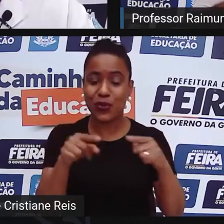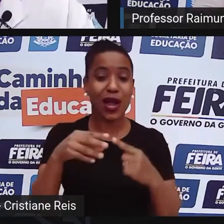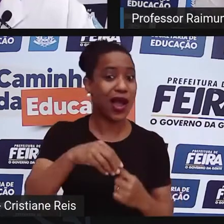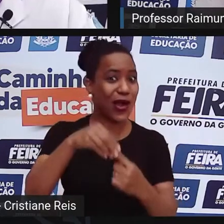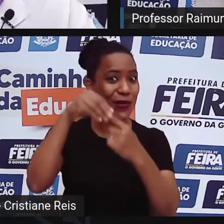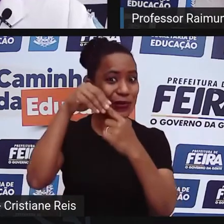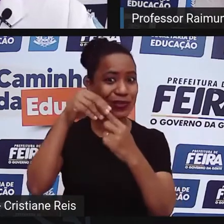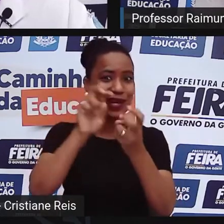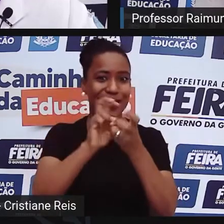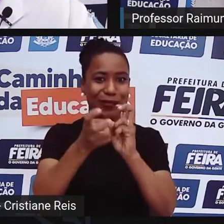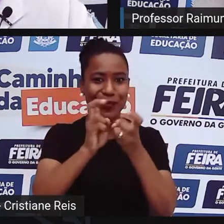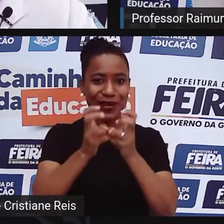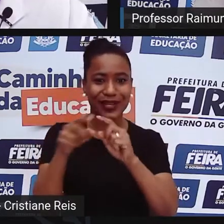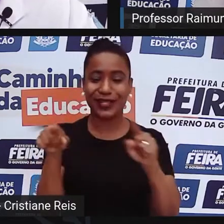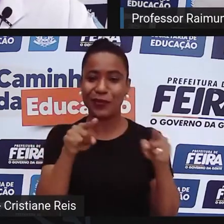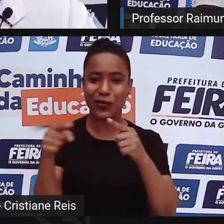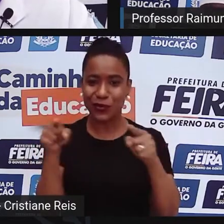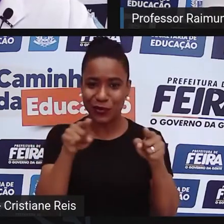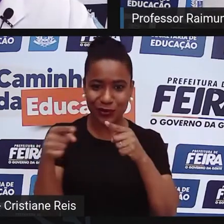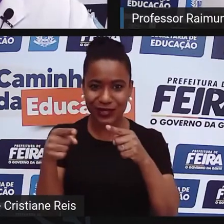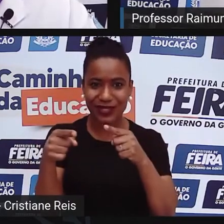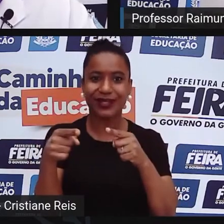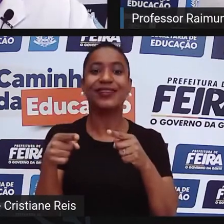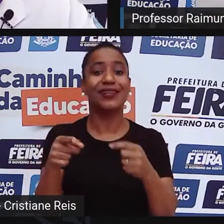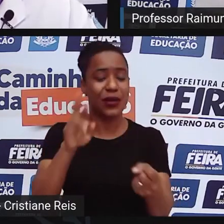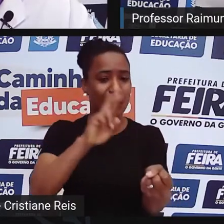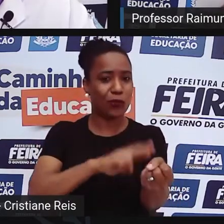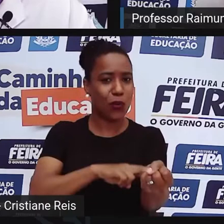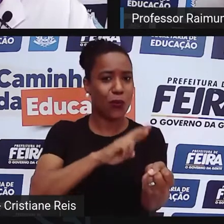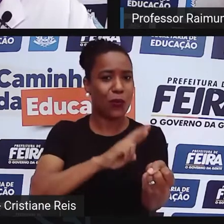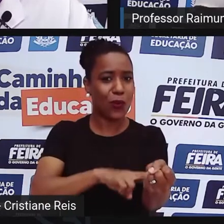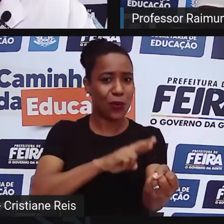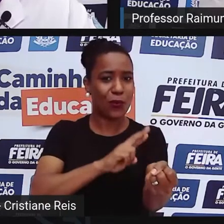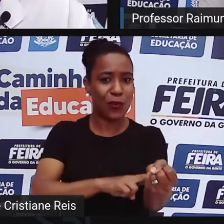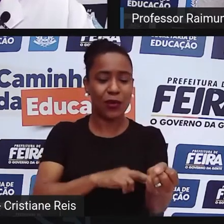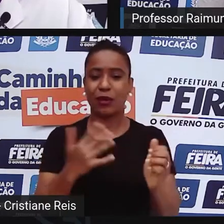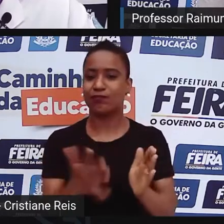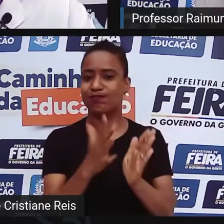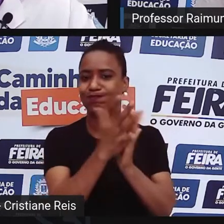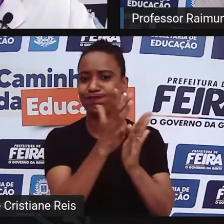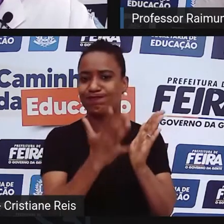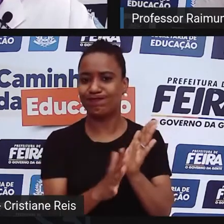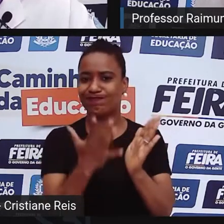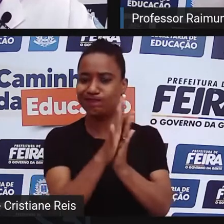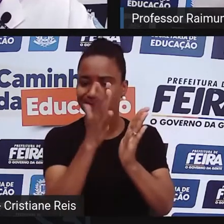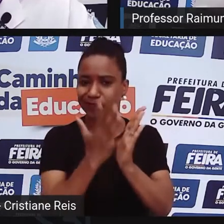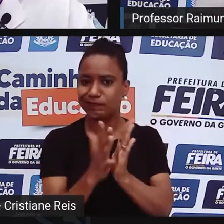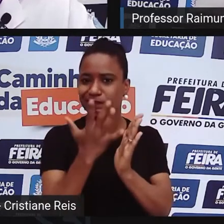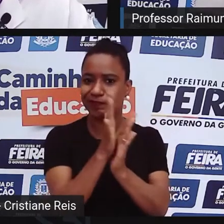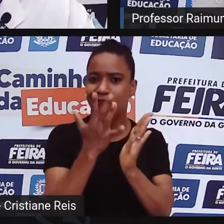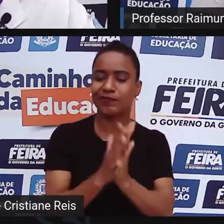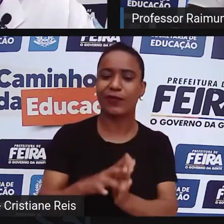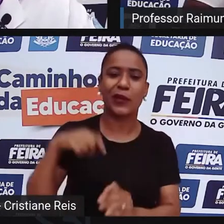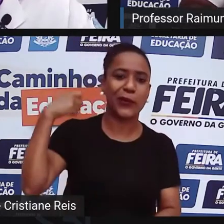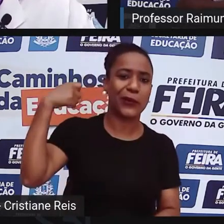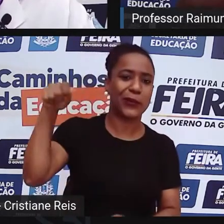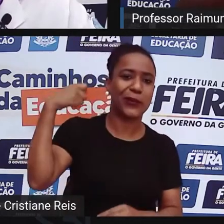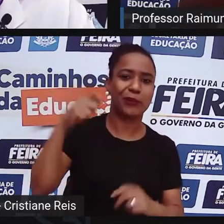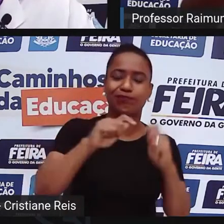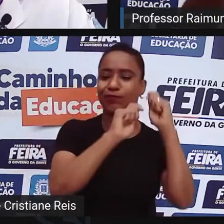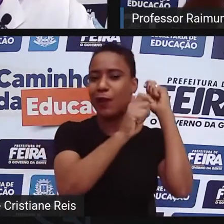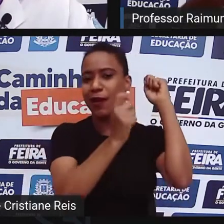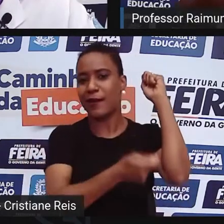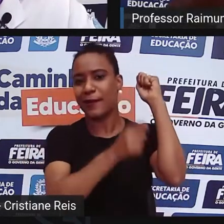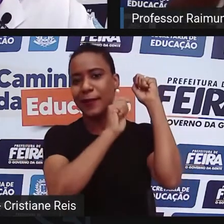através de um som é a capoeira, que sem o birimbau, sem o pandeiro, não tem capoeira, tem que ter os instrumentos para a